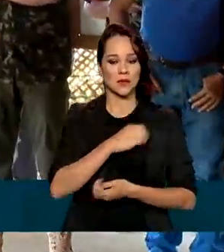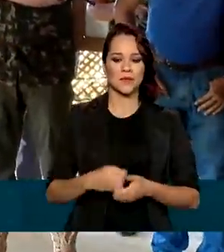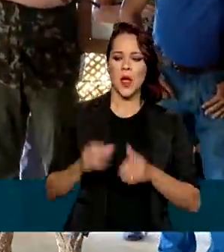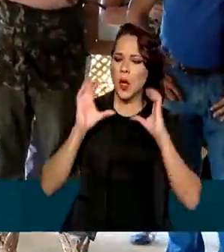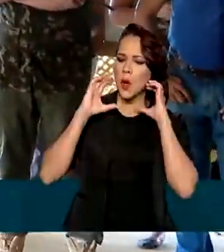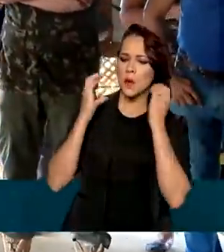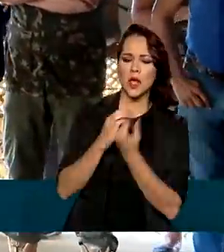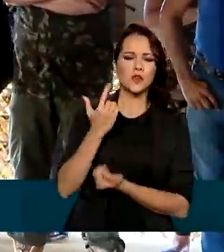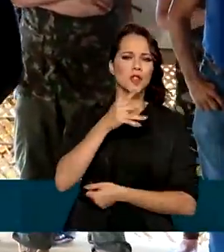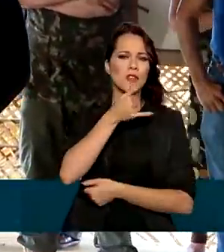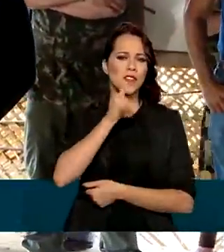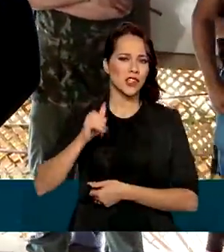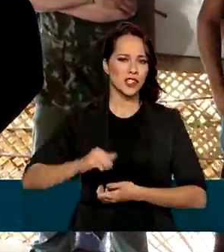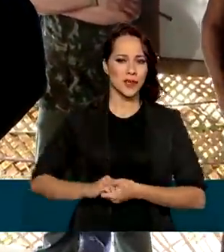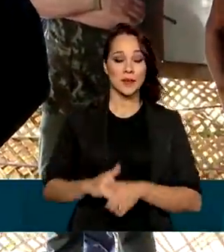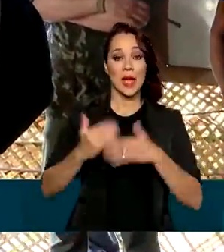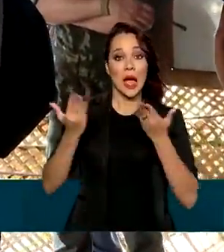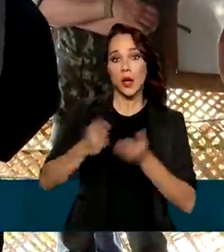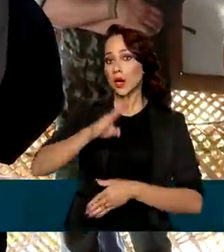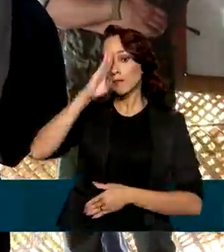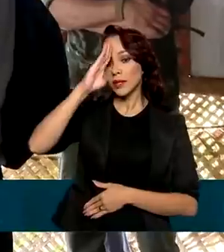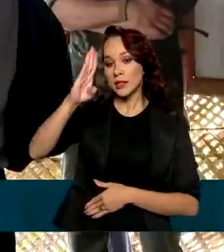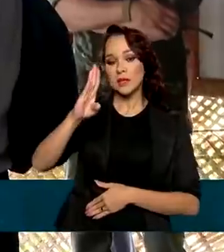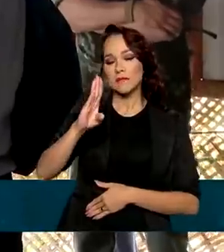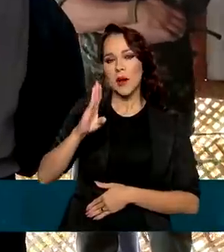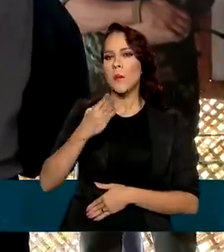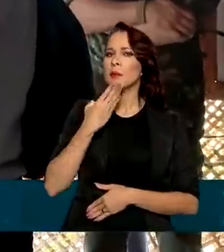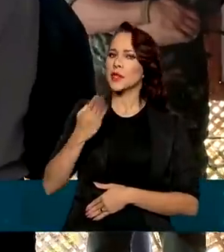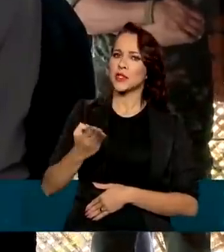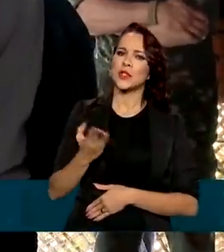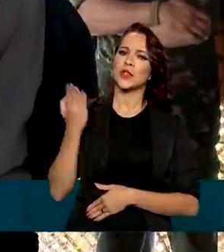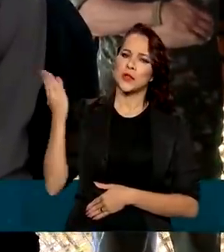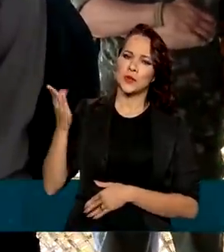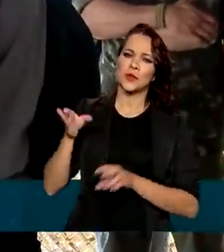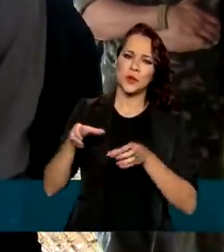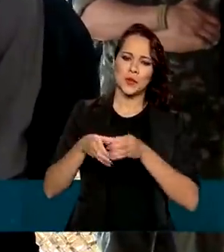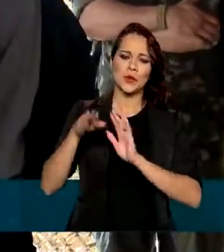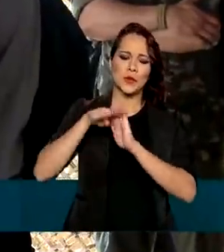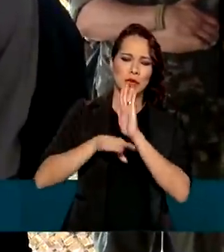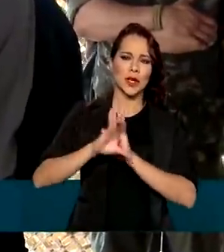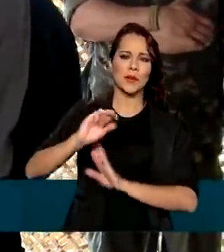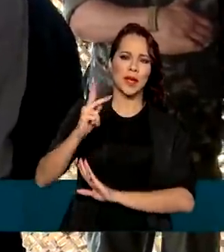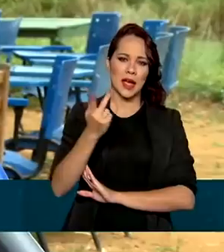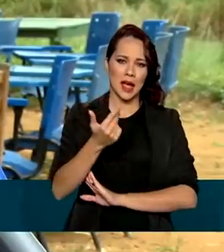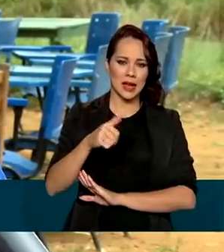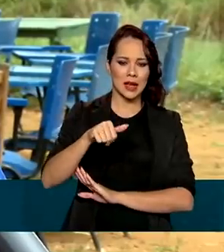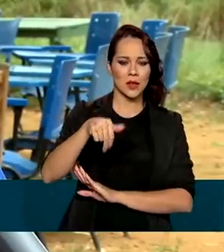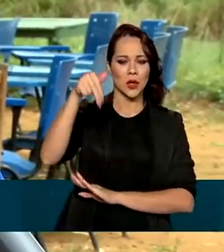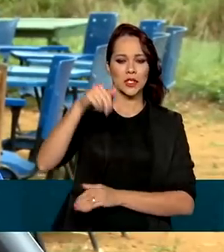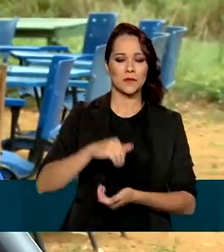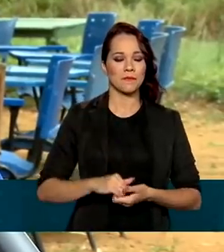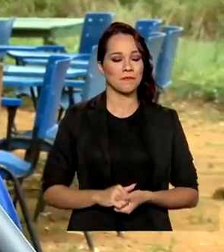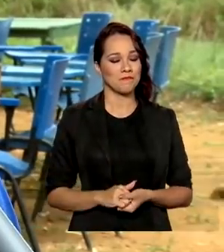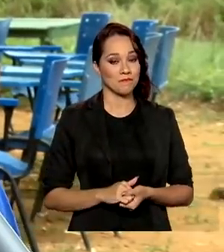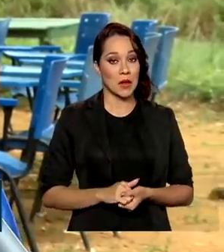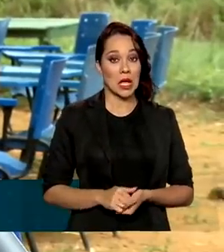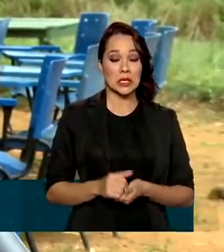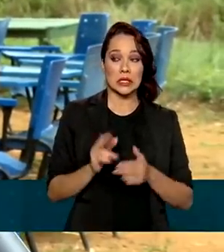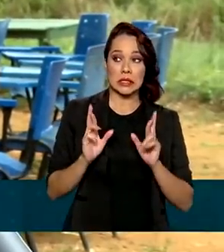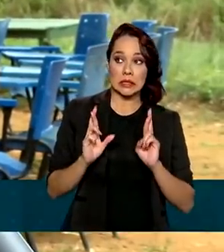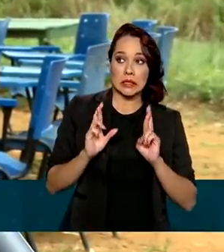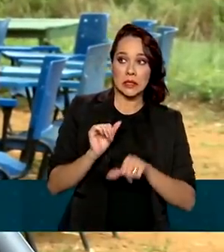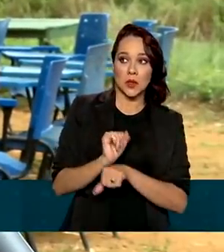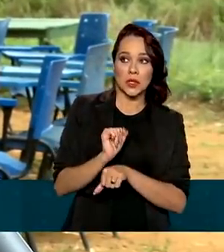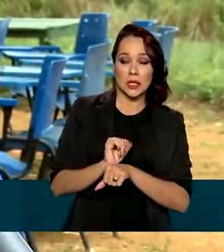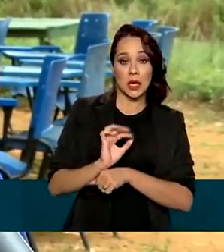energia e esta é agora a principal reivindicação aos membros do programa Calha Norte. Estamos esperando que o